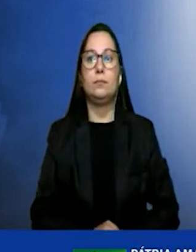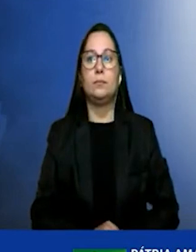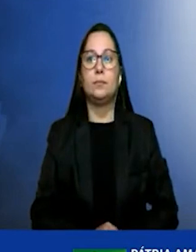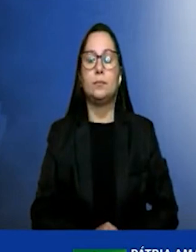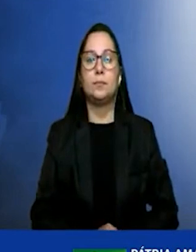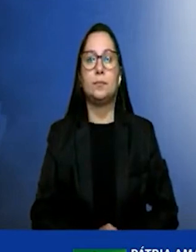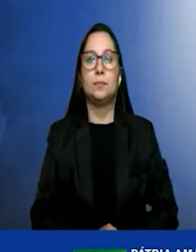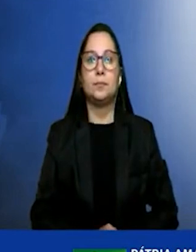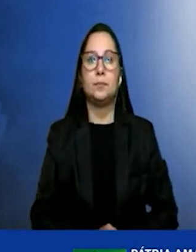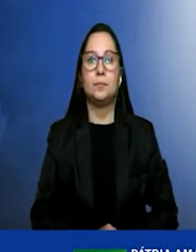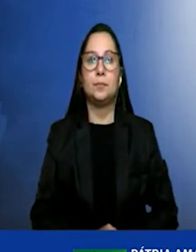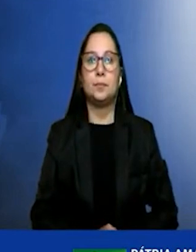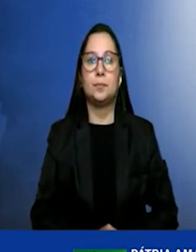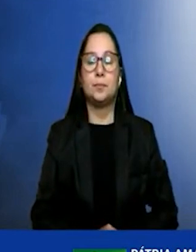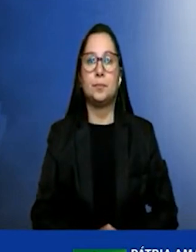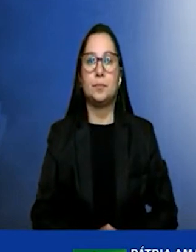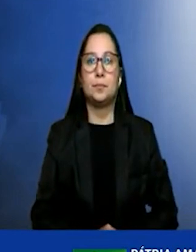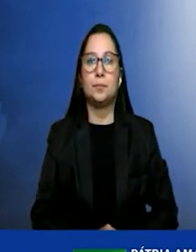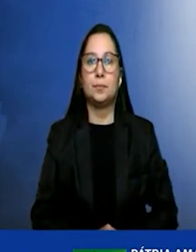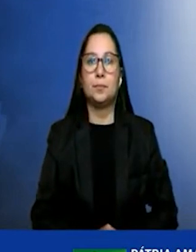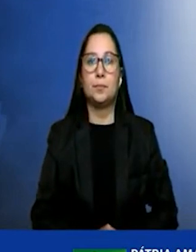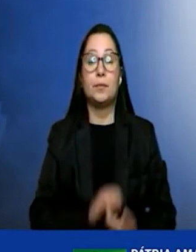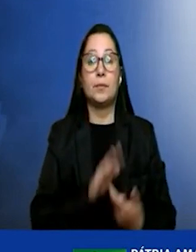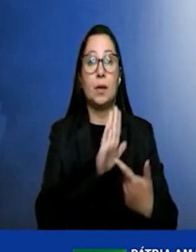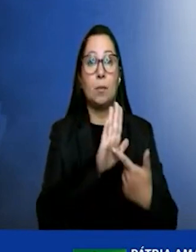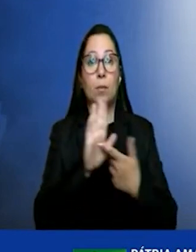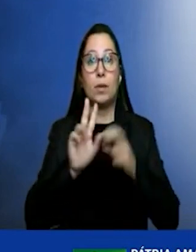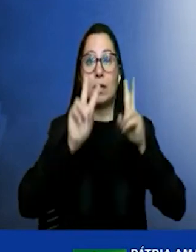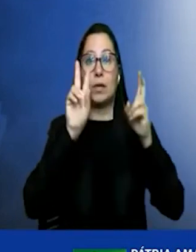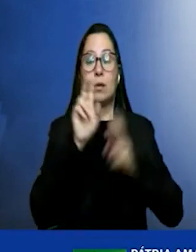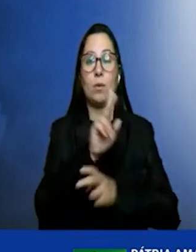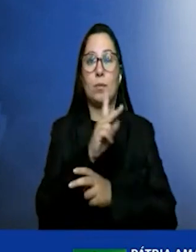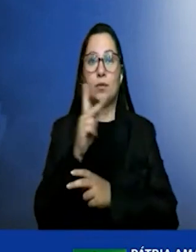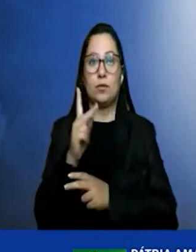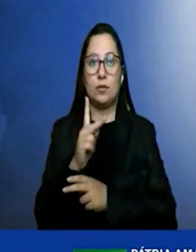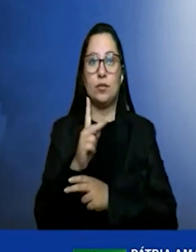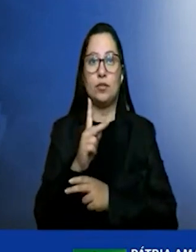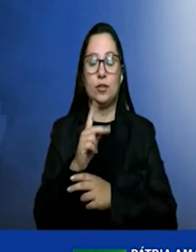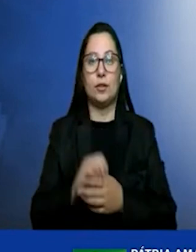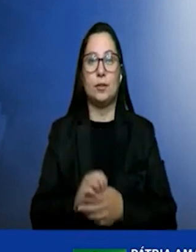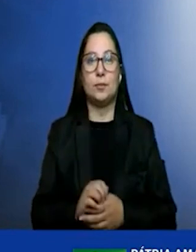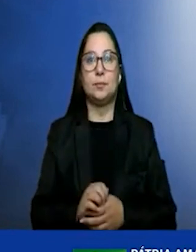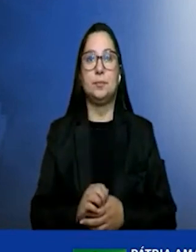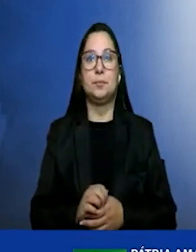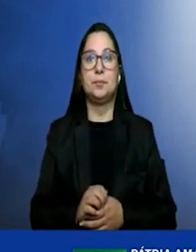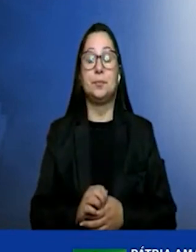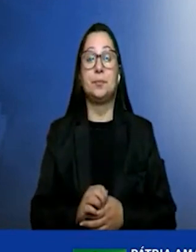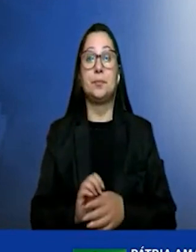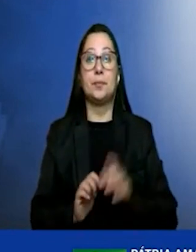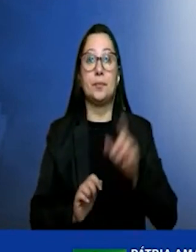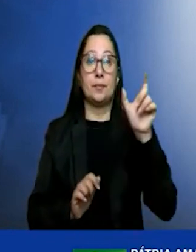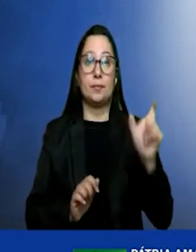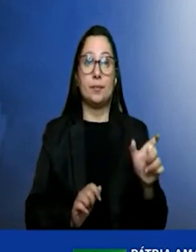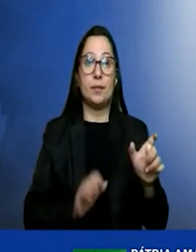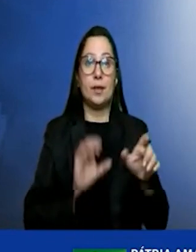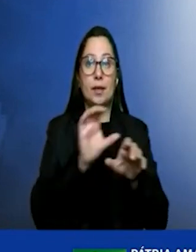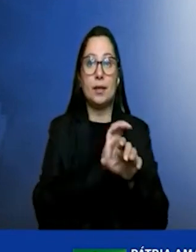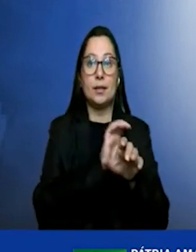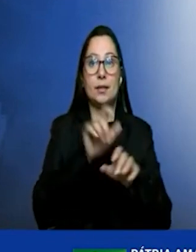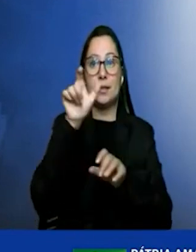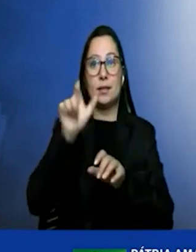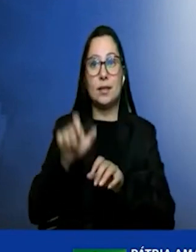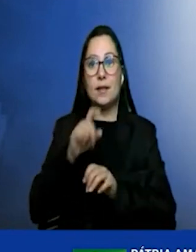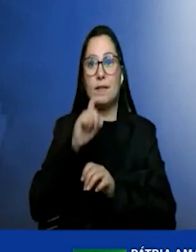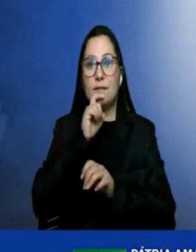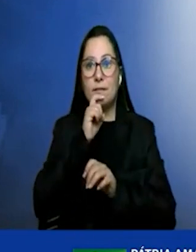aqui rapidamente é sobre hidrogênio do lado esquerdo você tem o cinza e o outro está o verde e as cores não estão aí à toa